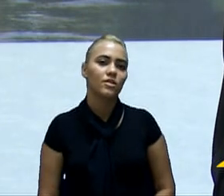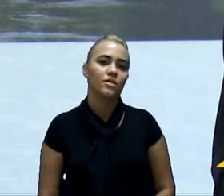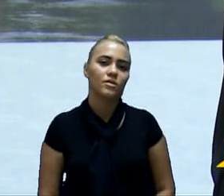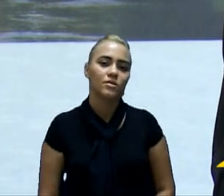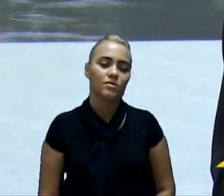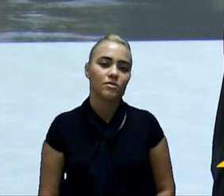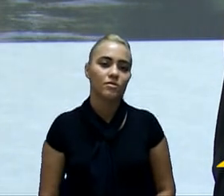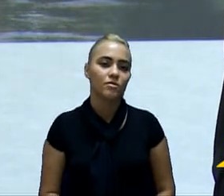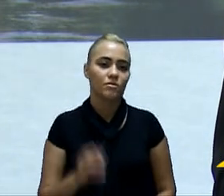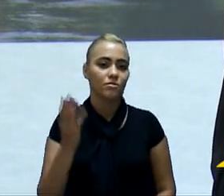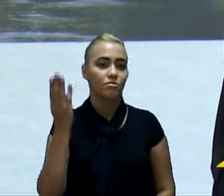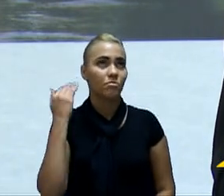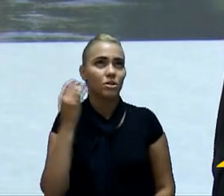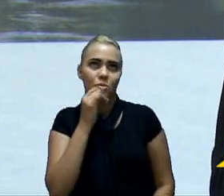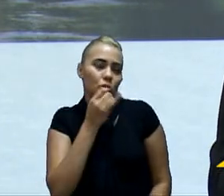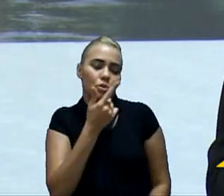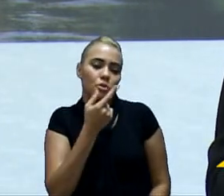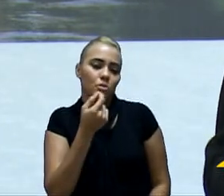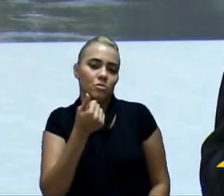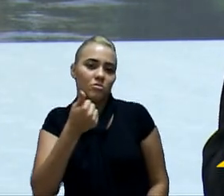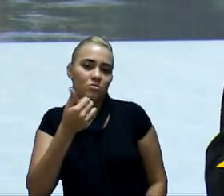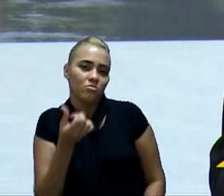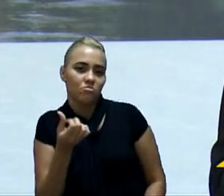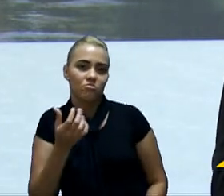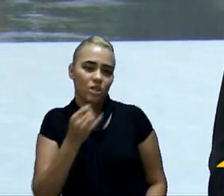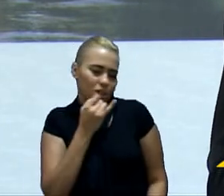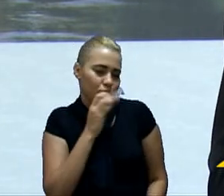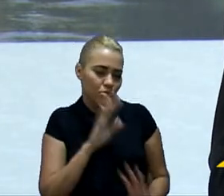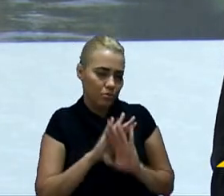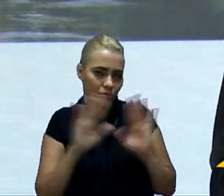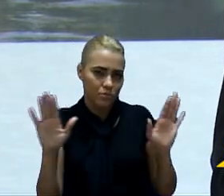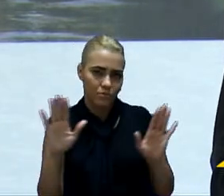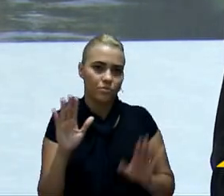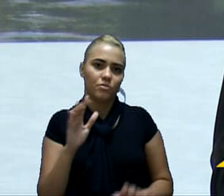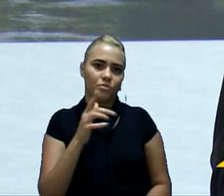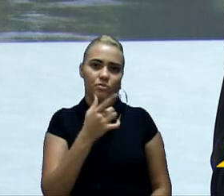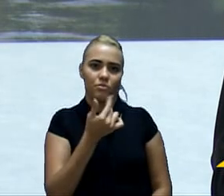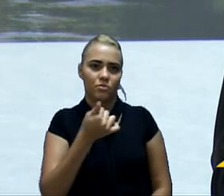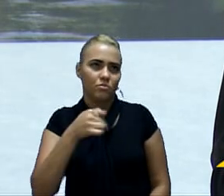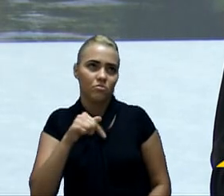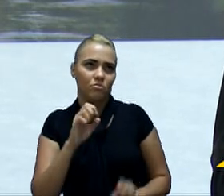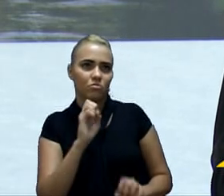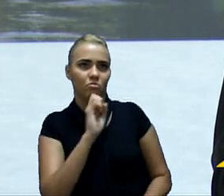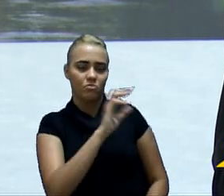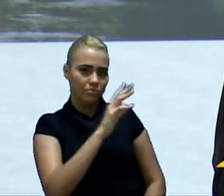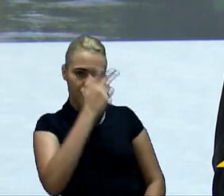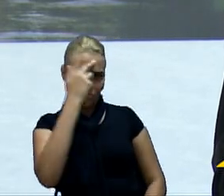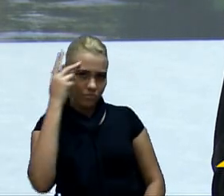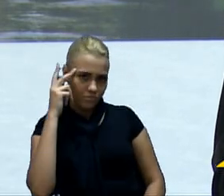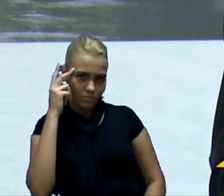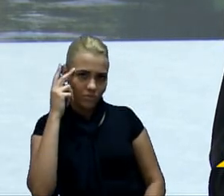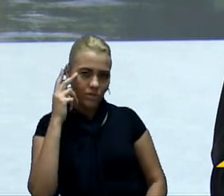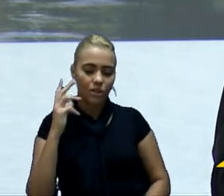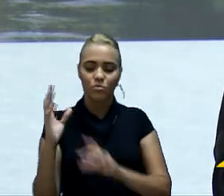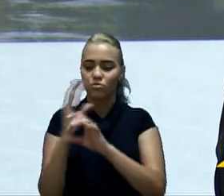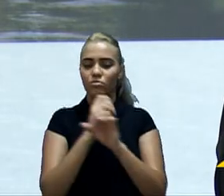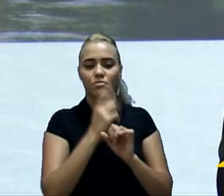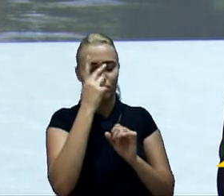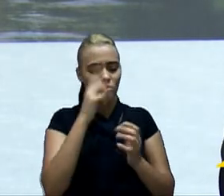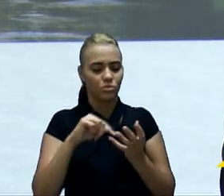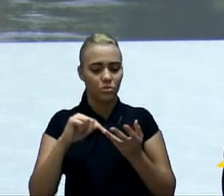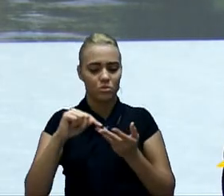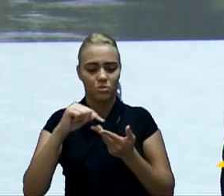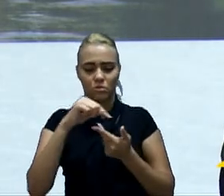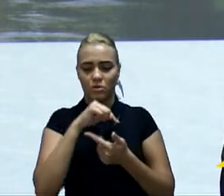o funcionário saia lá em 2016, 2017, eu estou dando só um exemplo, e aí, em 2020, eu tinha uma despesa total de pessoal já